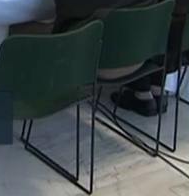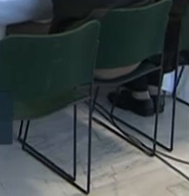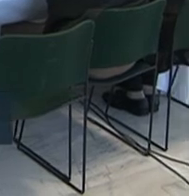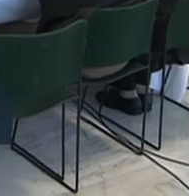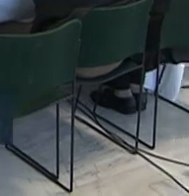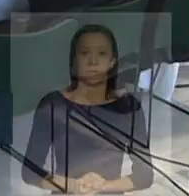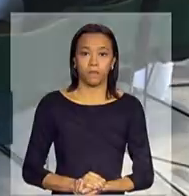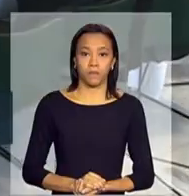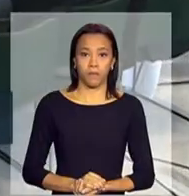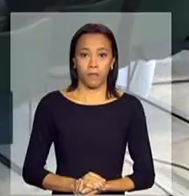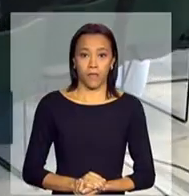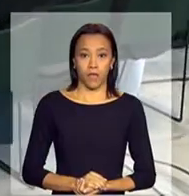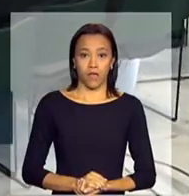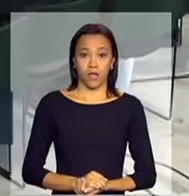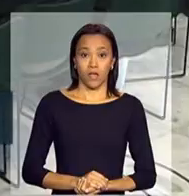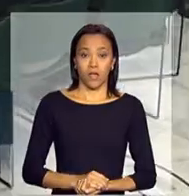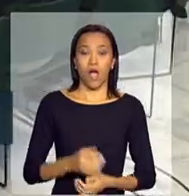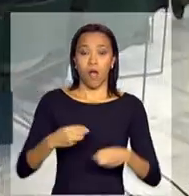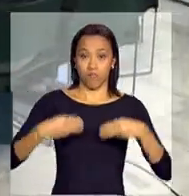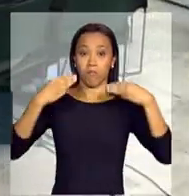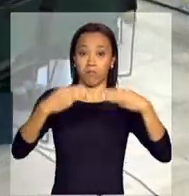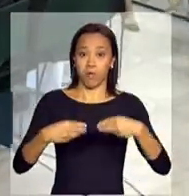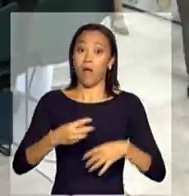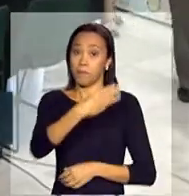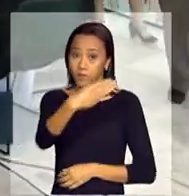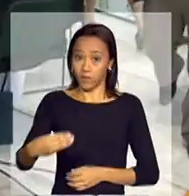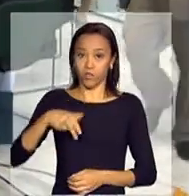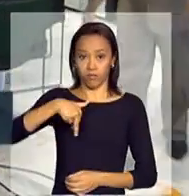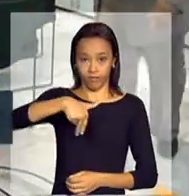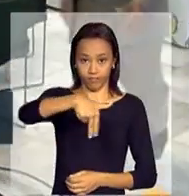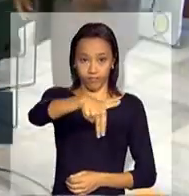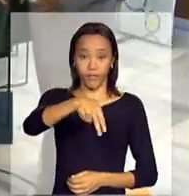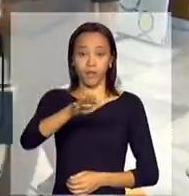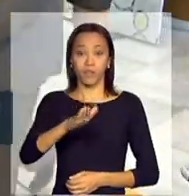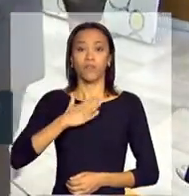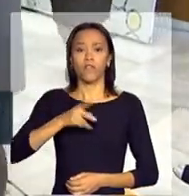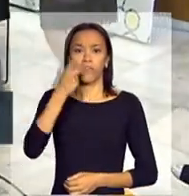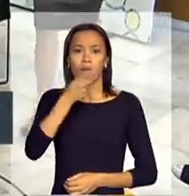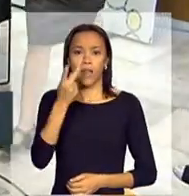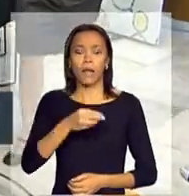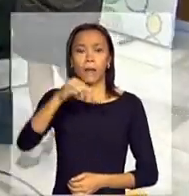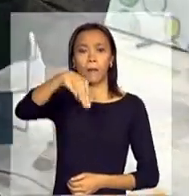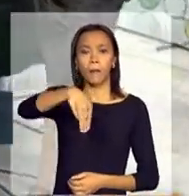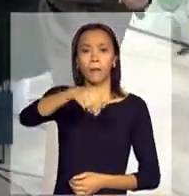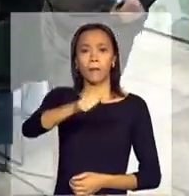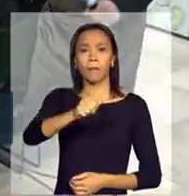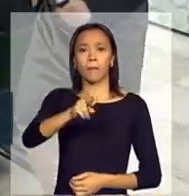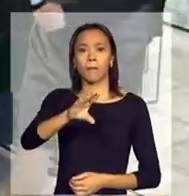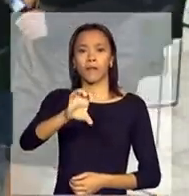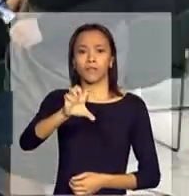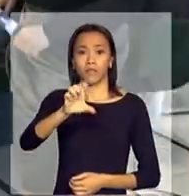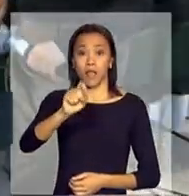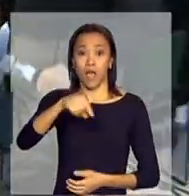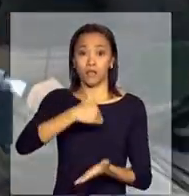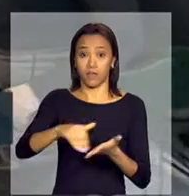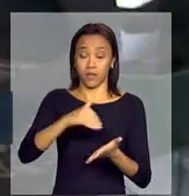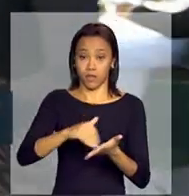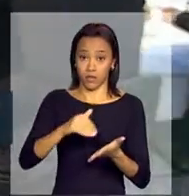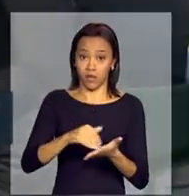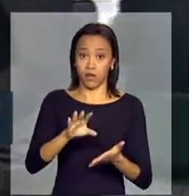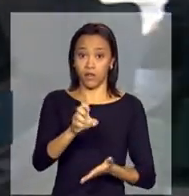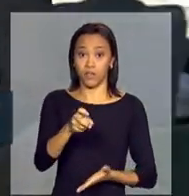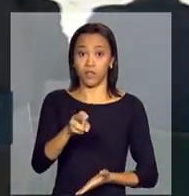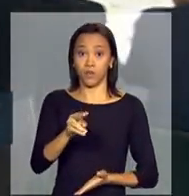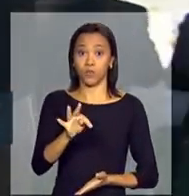Queria ainda destacar, enquanto a Tereza se desloca, a presença do Marcelo Aguiar, que é o secretário-executivo do Ministério do Trabalho.